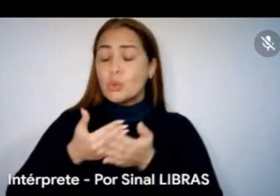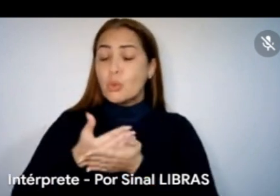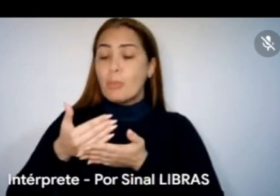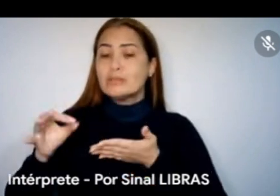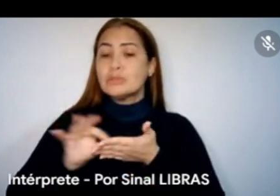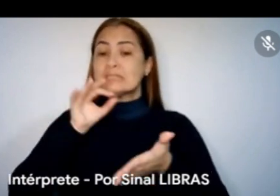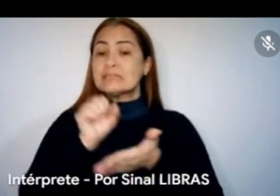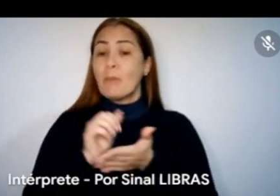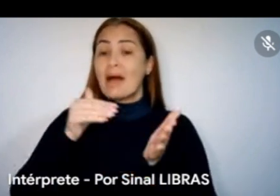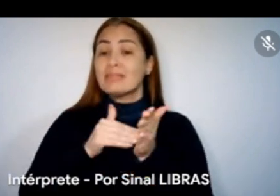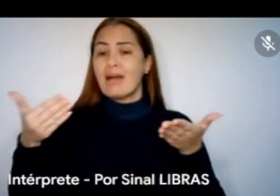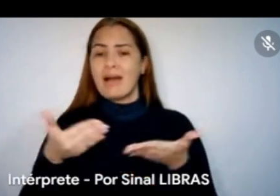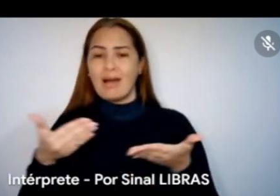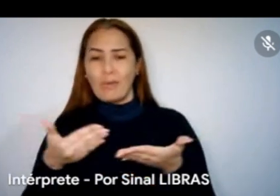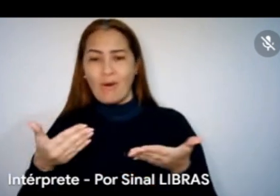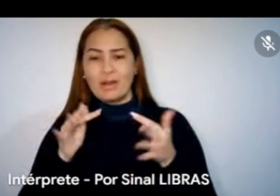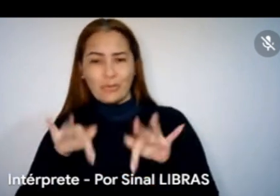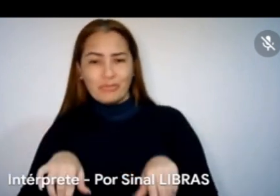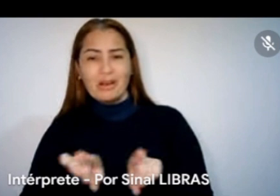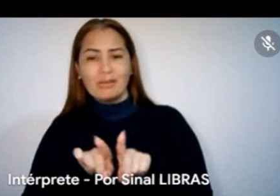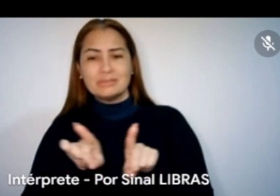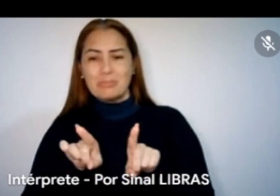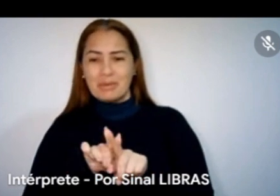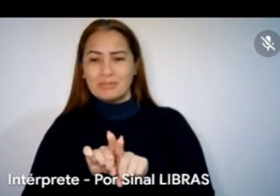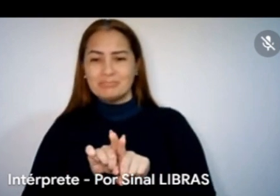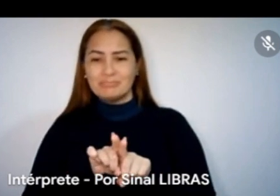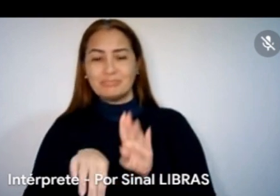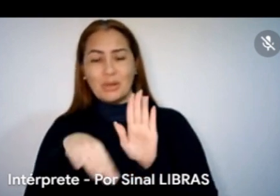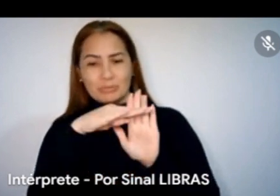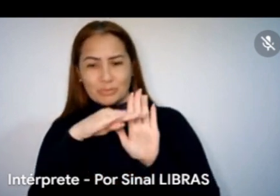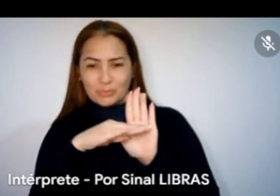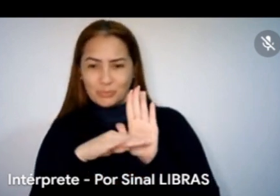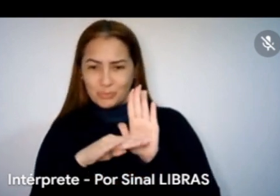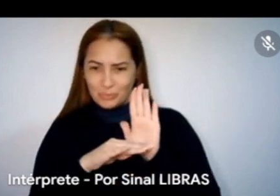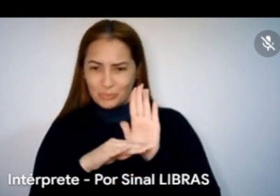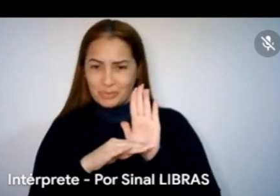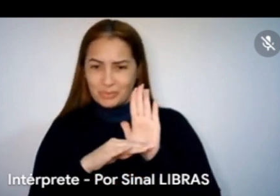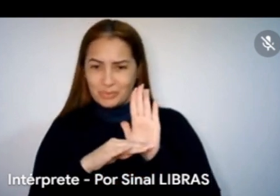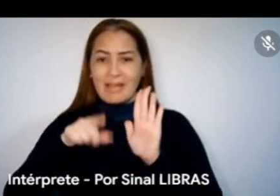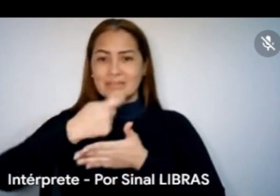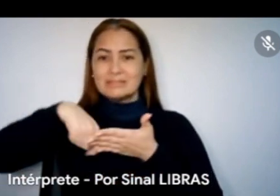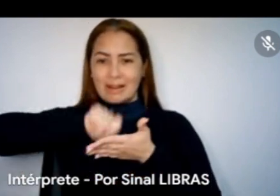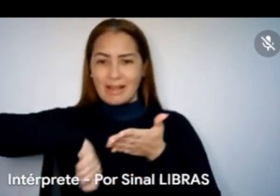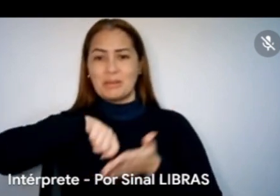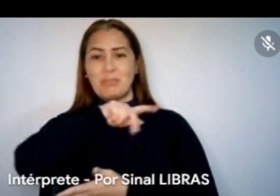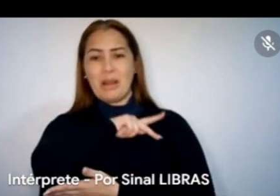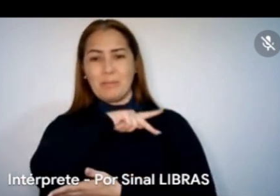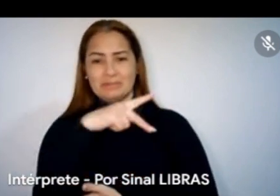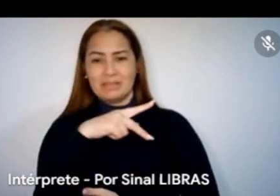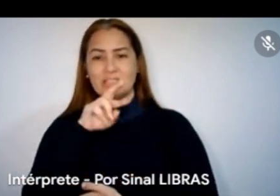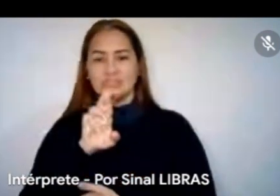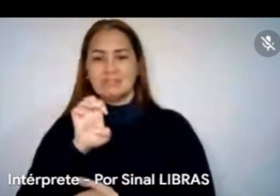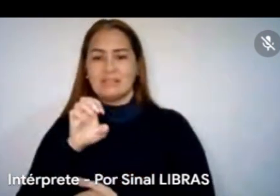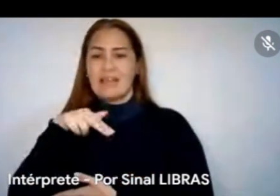agora, no final também, né? A questão dos termos, né? Assinada pela presidente, Pela minata. Então, assim, obviamente,